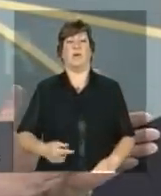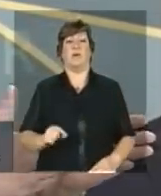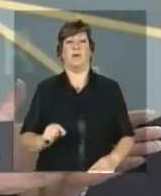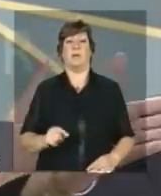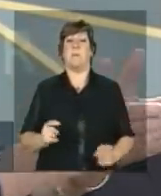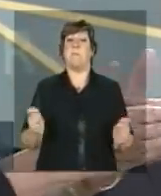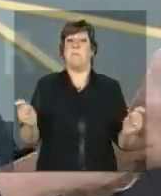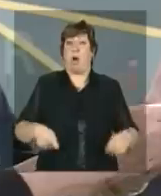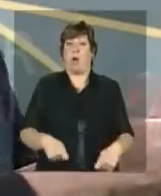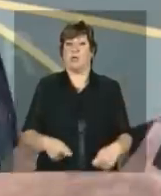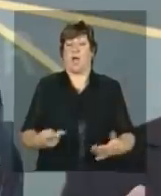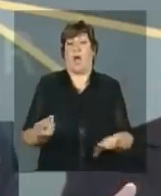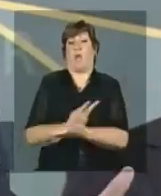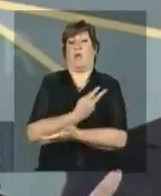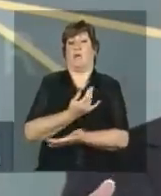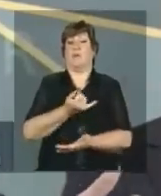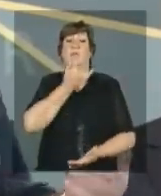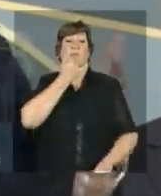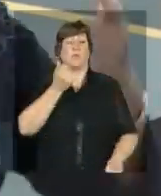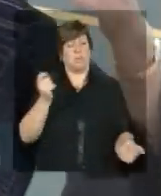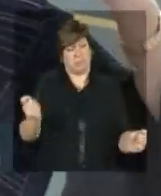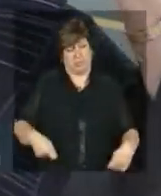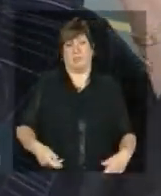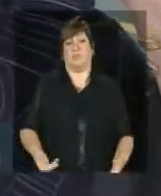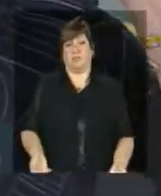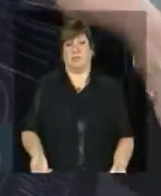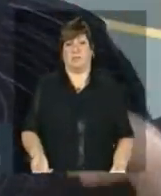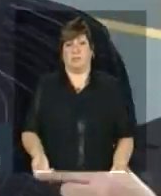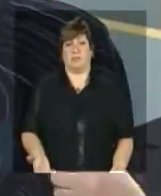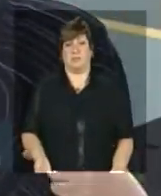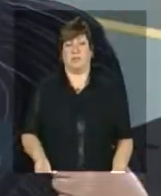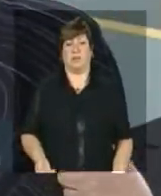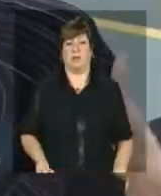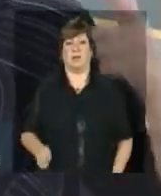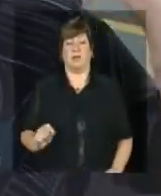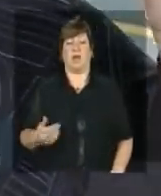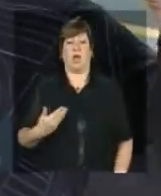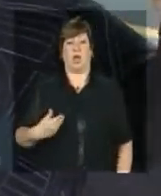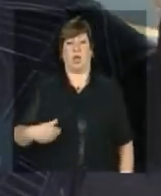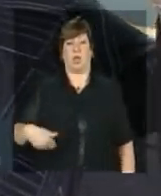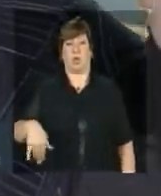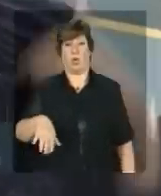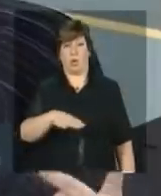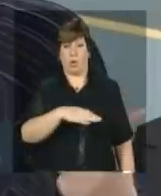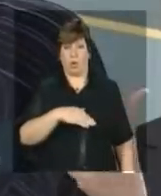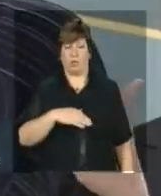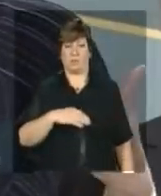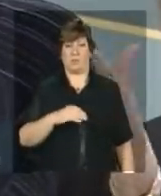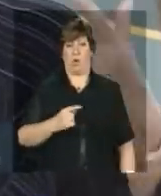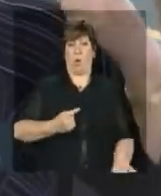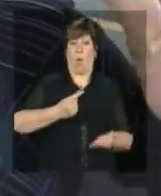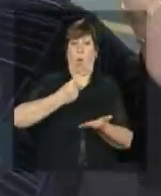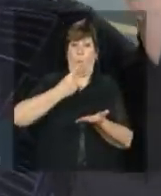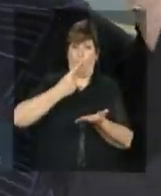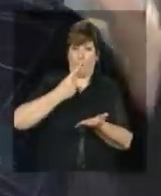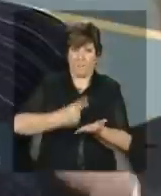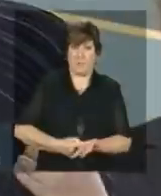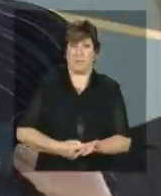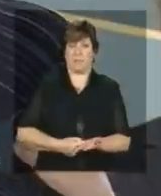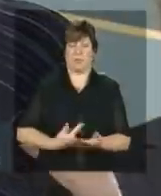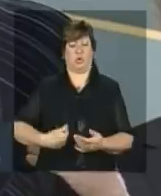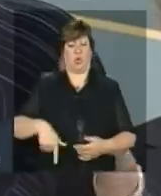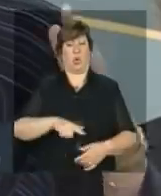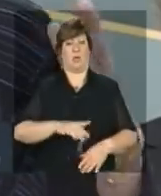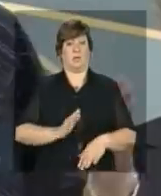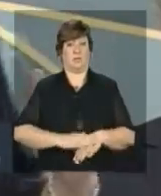cometer suas falhas a nossa a nossa o nosso compromisso a nossa